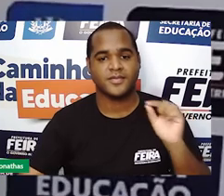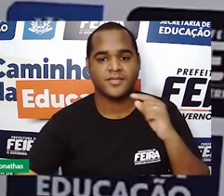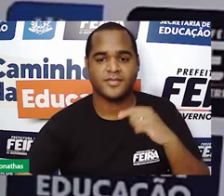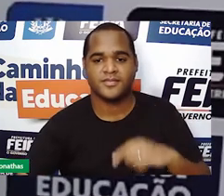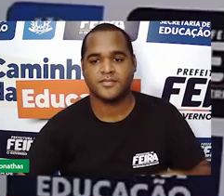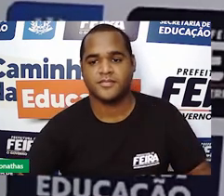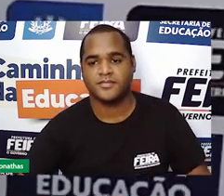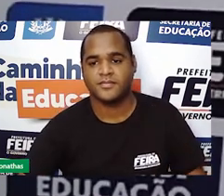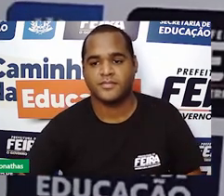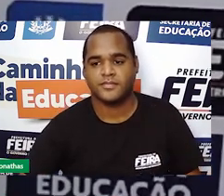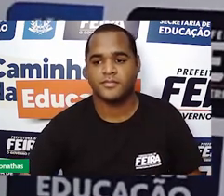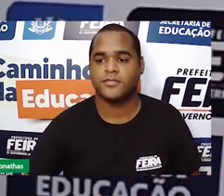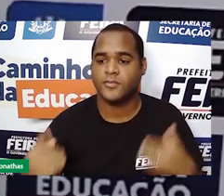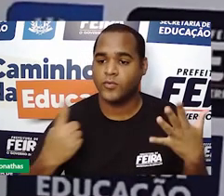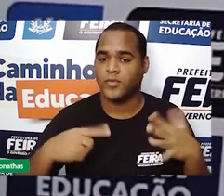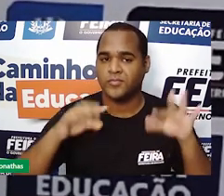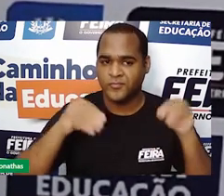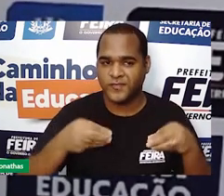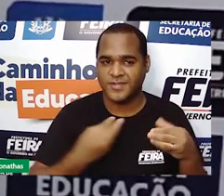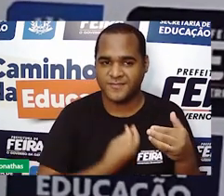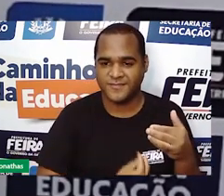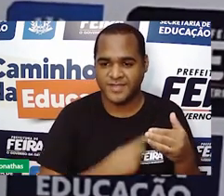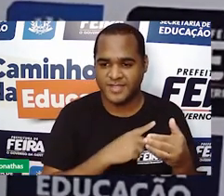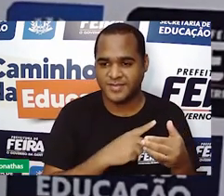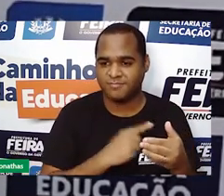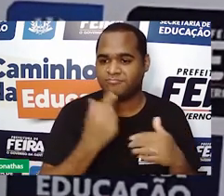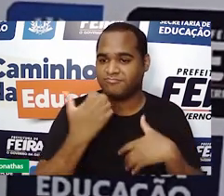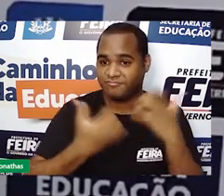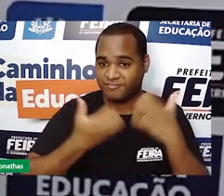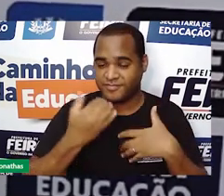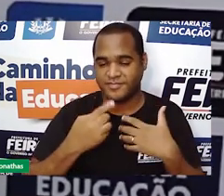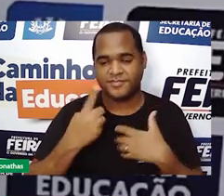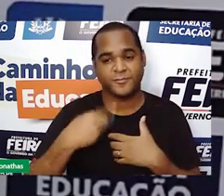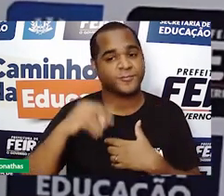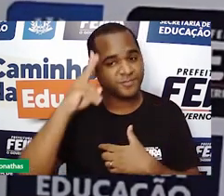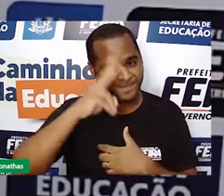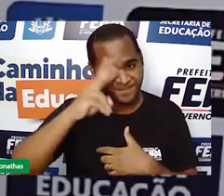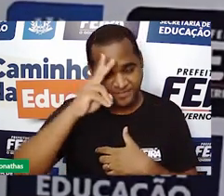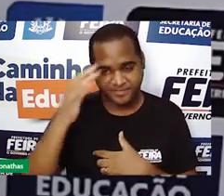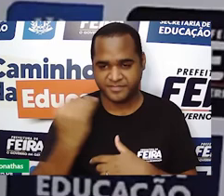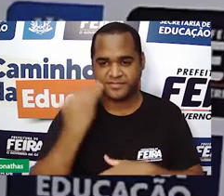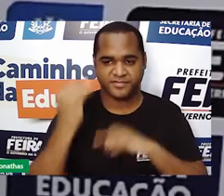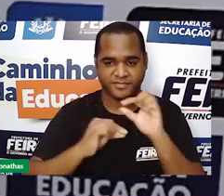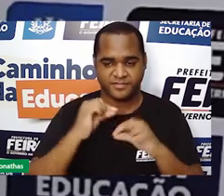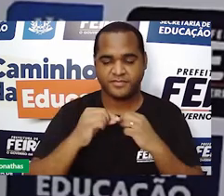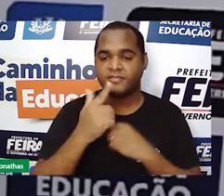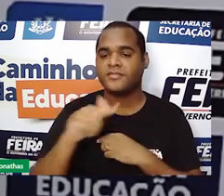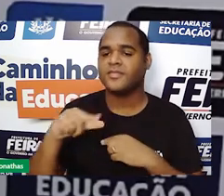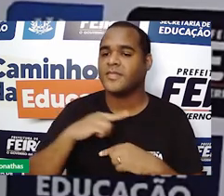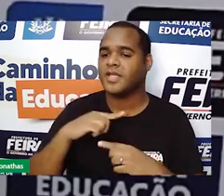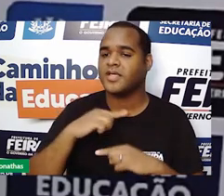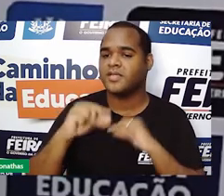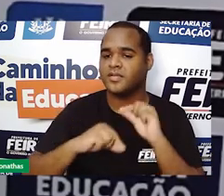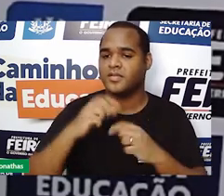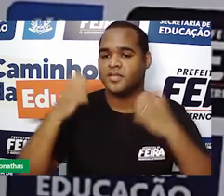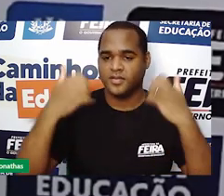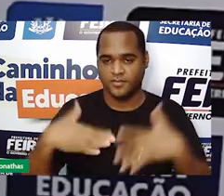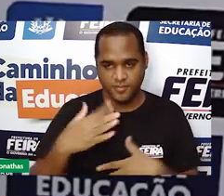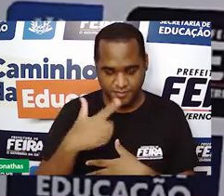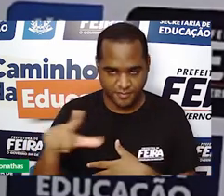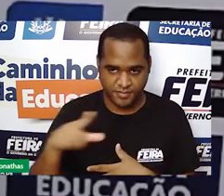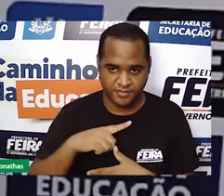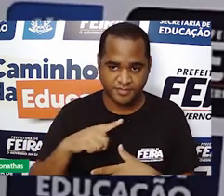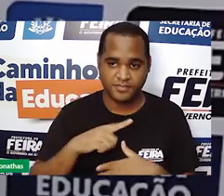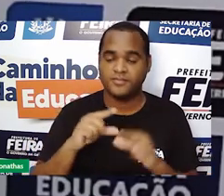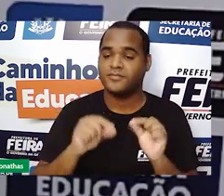para a gente finalizar essa aula. Lembrando que na próxima aula a gente vai continuar